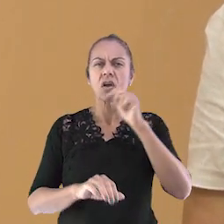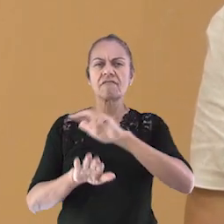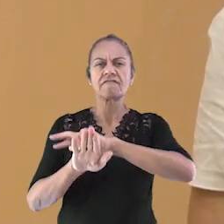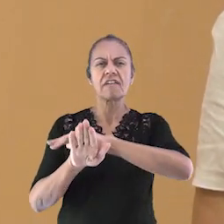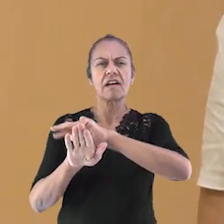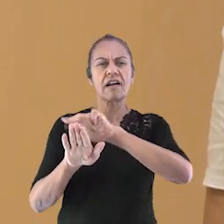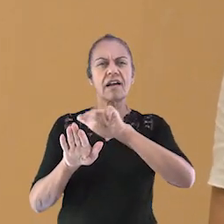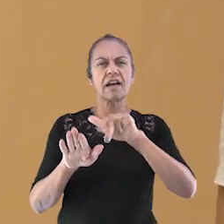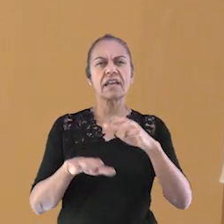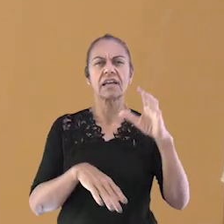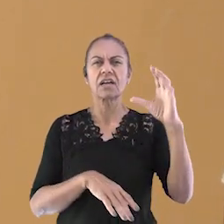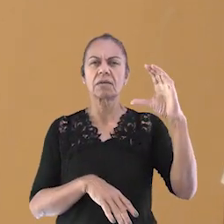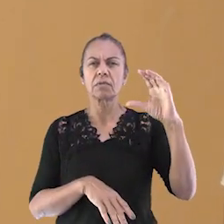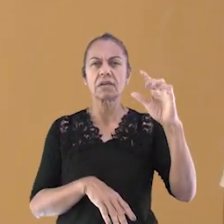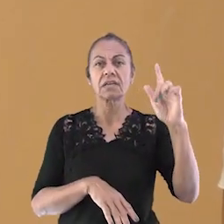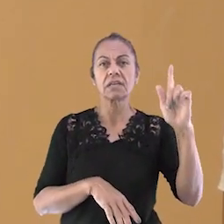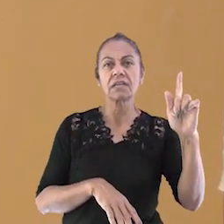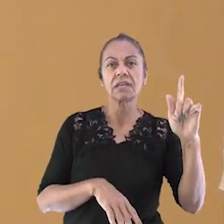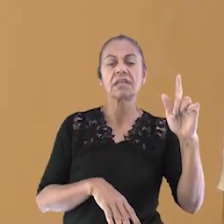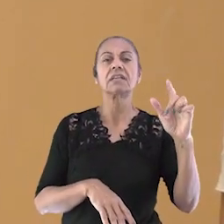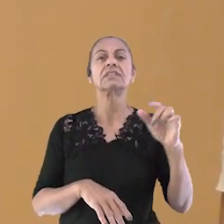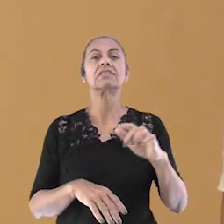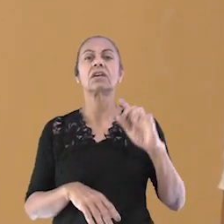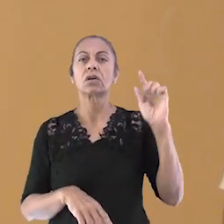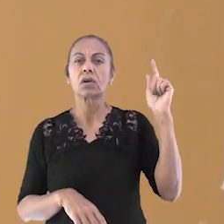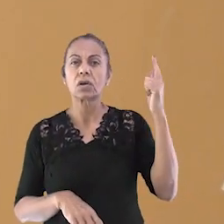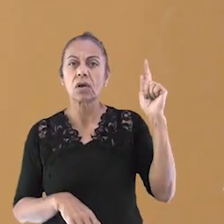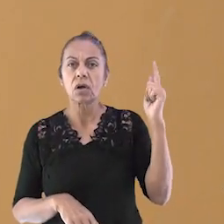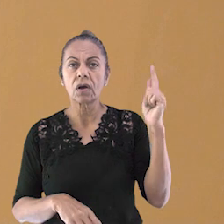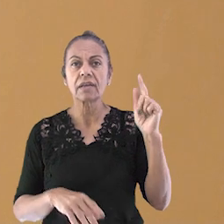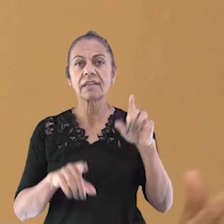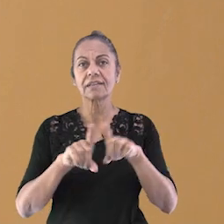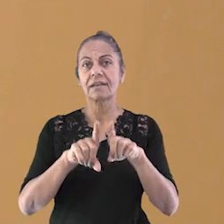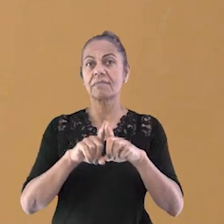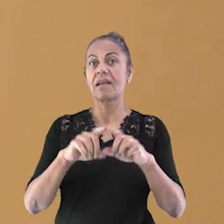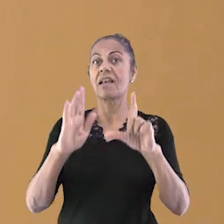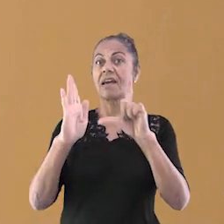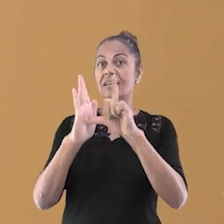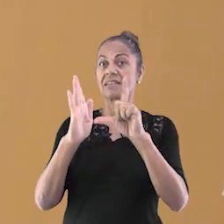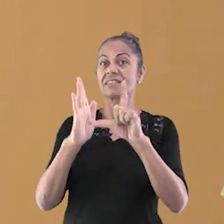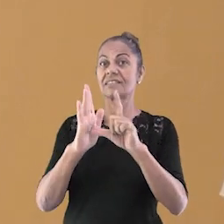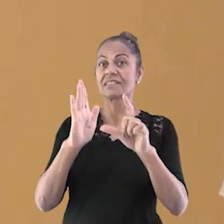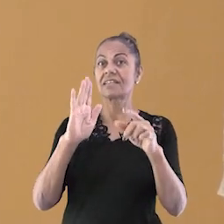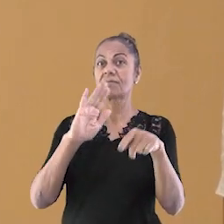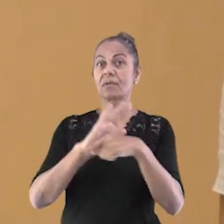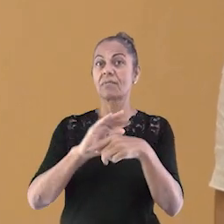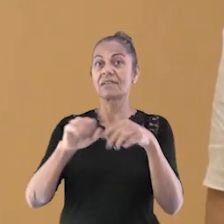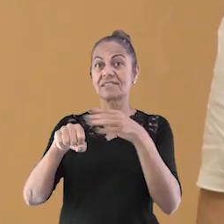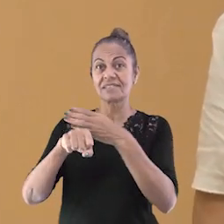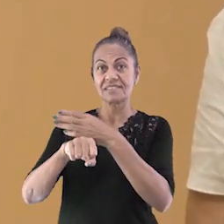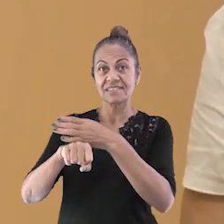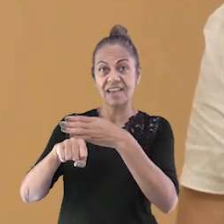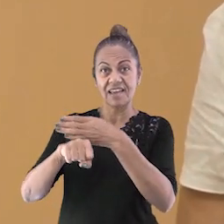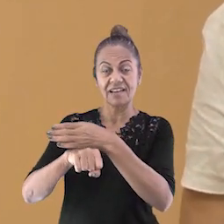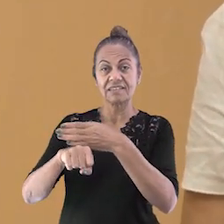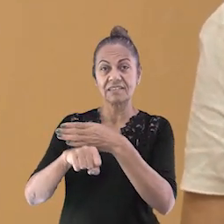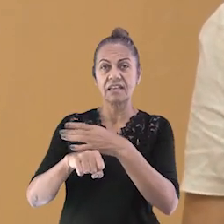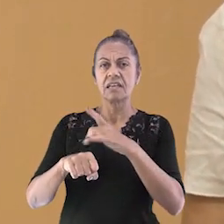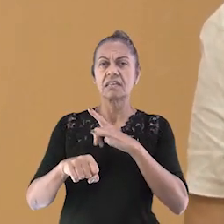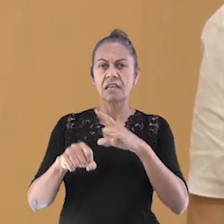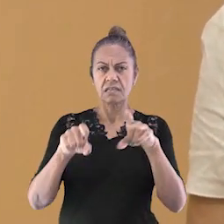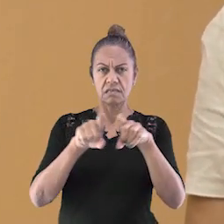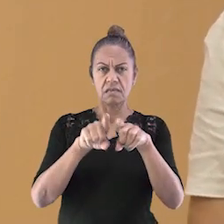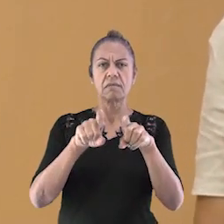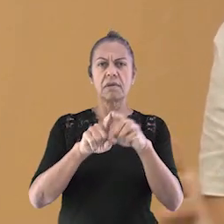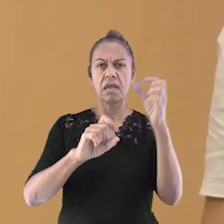lojas também estão em Campo Grande, Cariacica, na Glória, em Vila Velha e em Laranjeiras, na Serra. Também existem